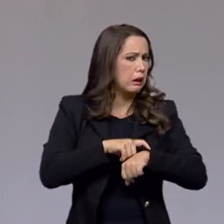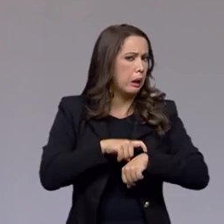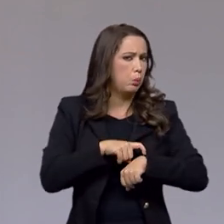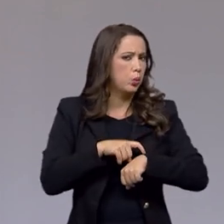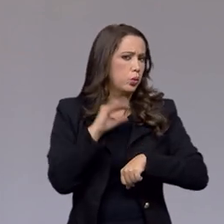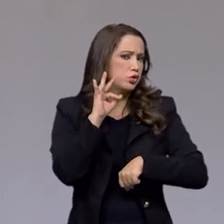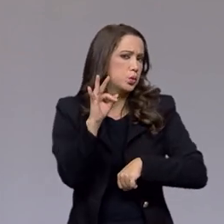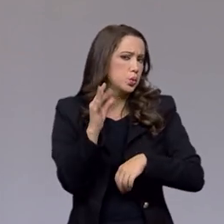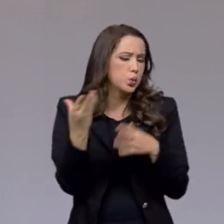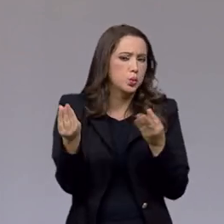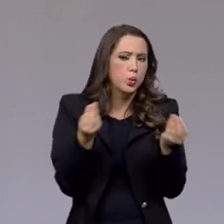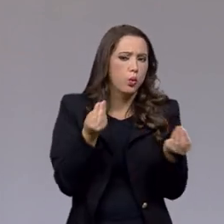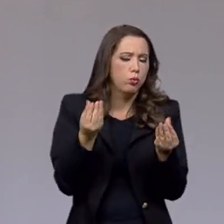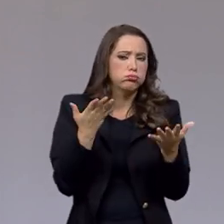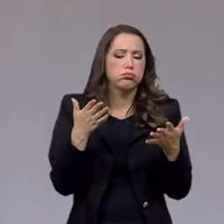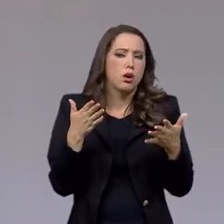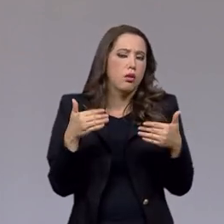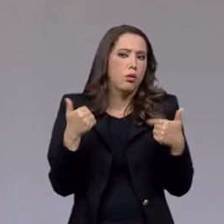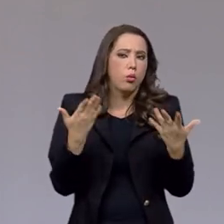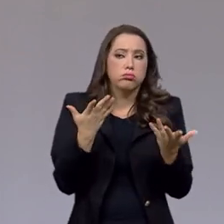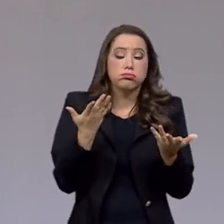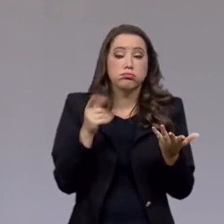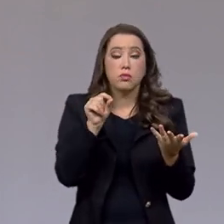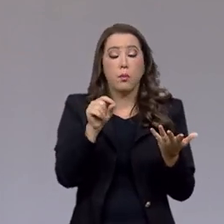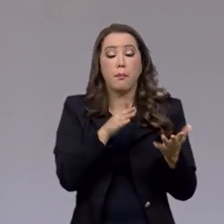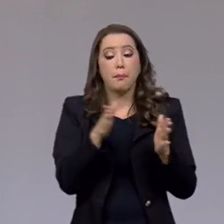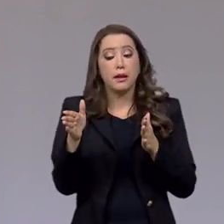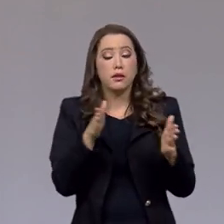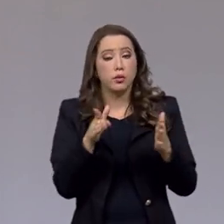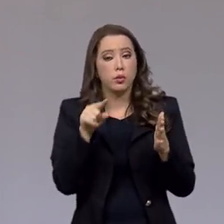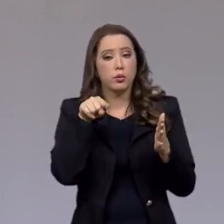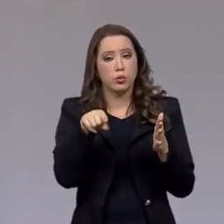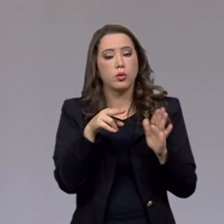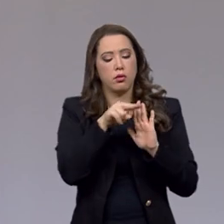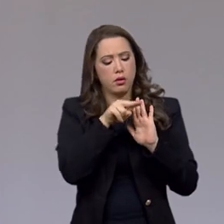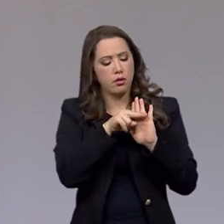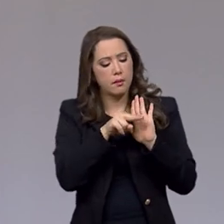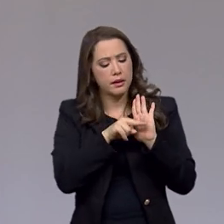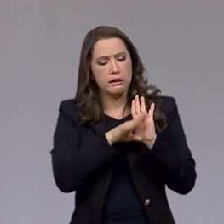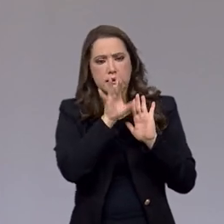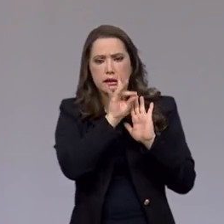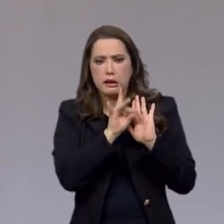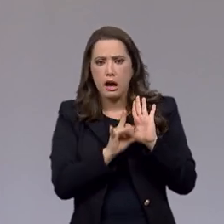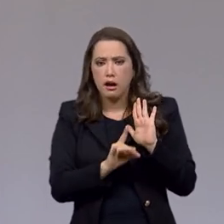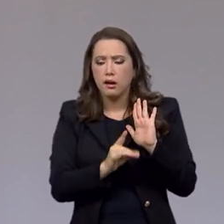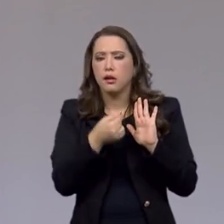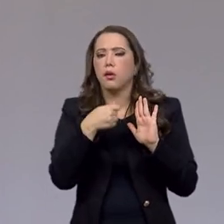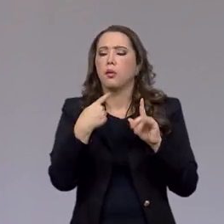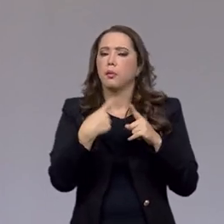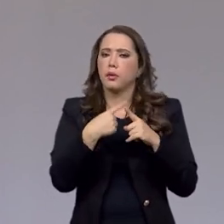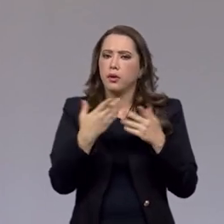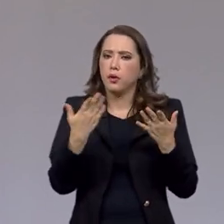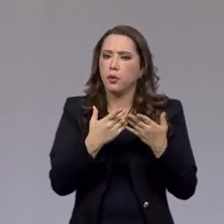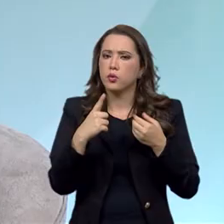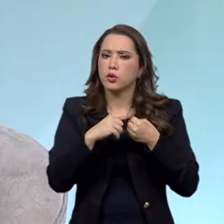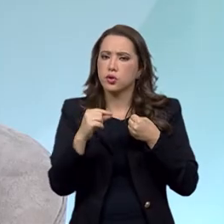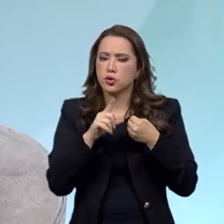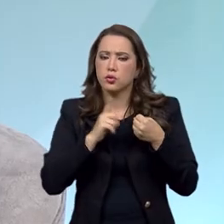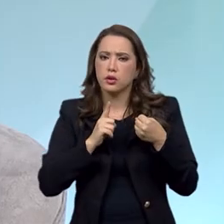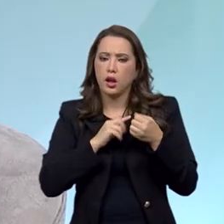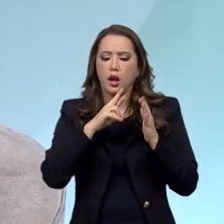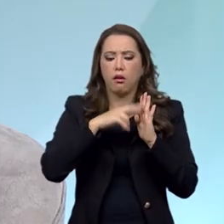de quando esse artigo vai ser regulamentado a partir do relatório e do trabalho do grupo de trabalho?